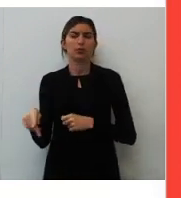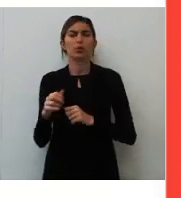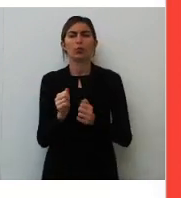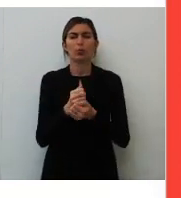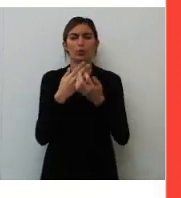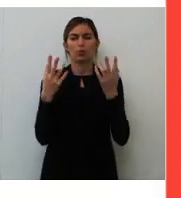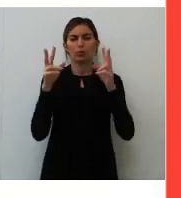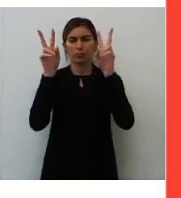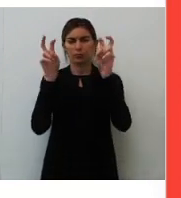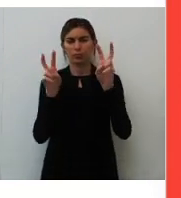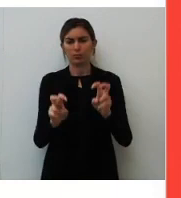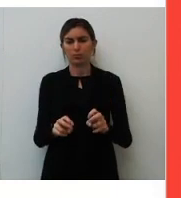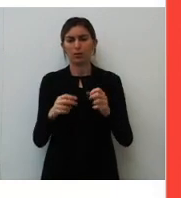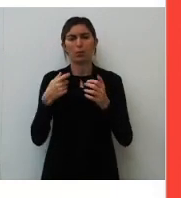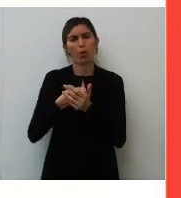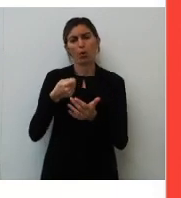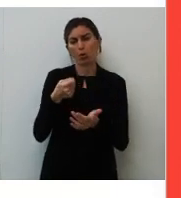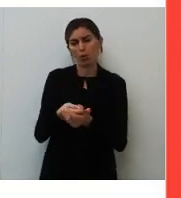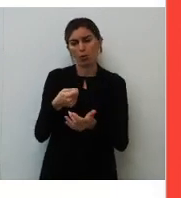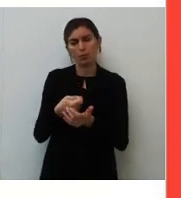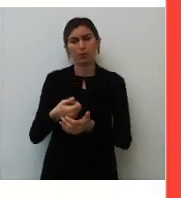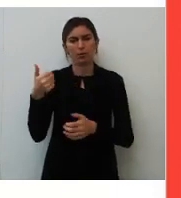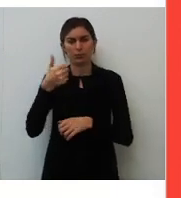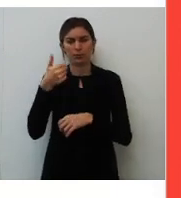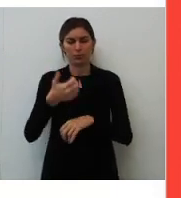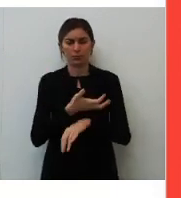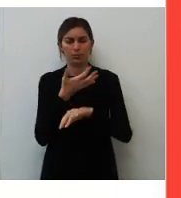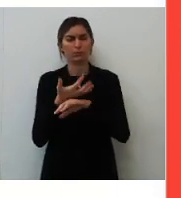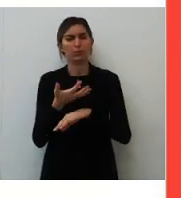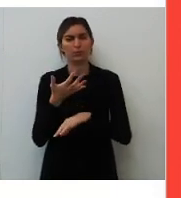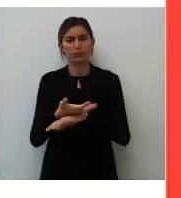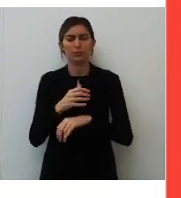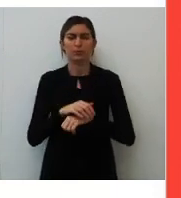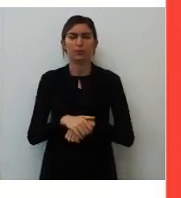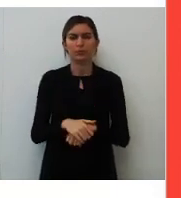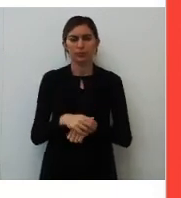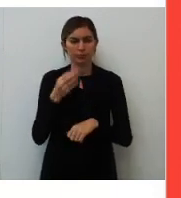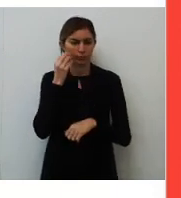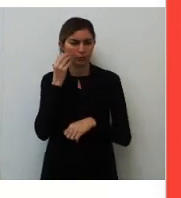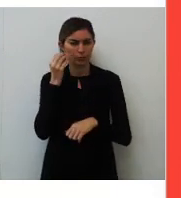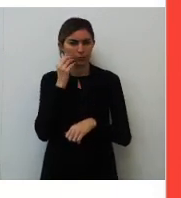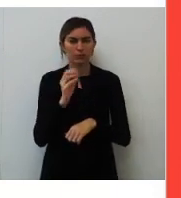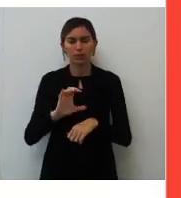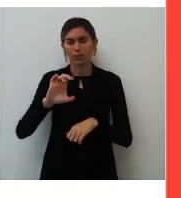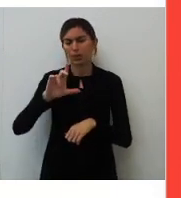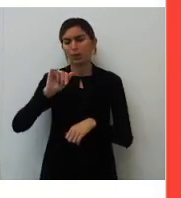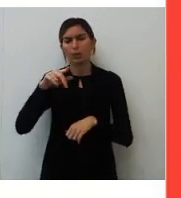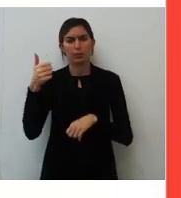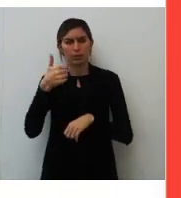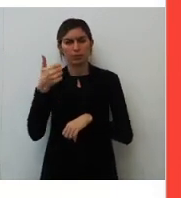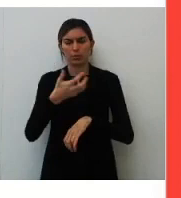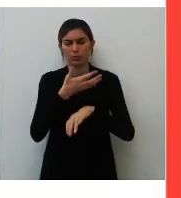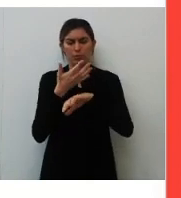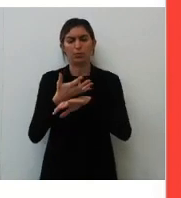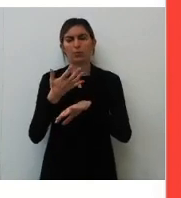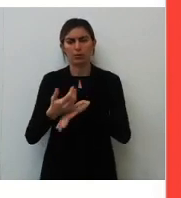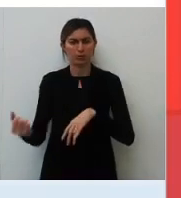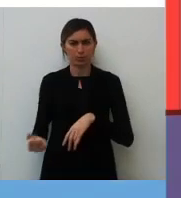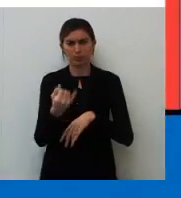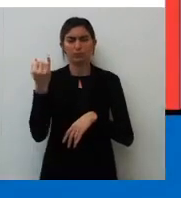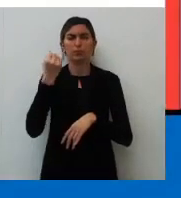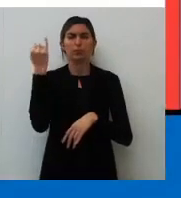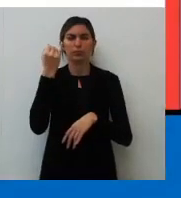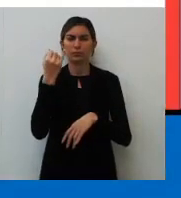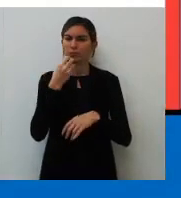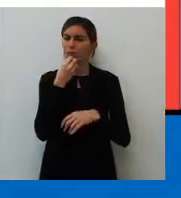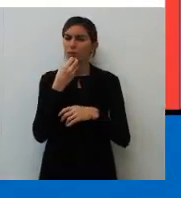quais os assuntos mais cobrados na primeira competência? Olha, Cláudia. Na primeira competência, importantíssimo a gente tá falando sobre isso hoje,